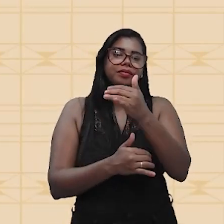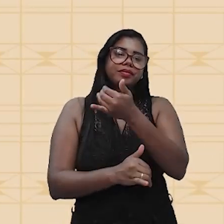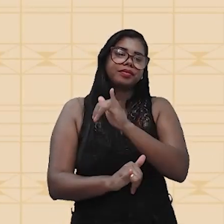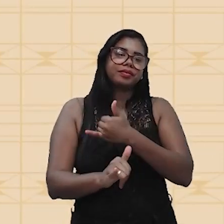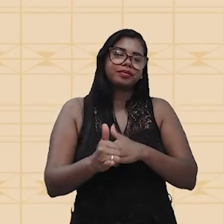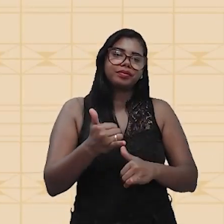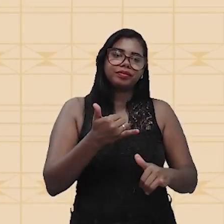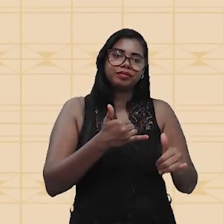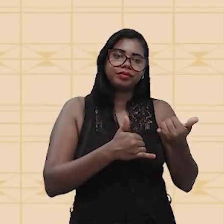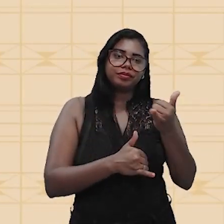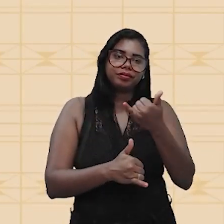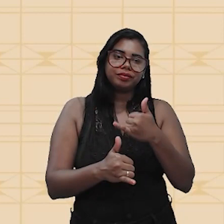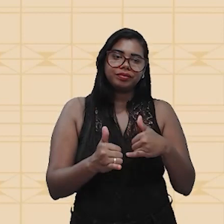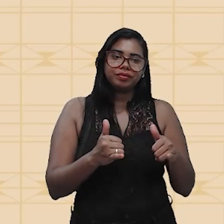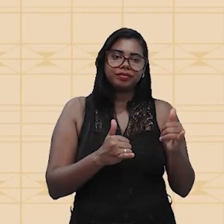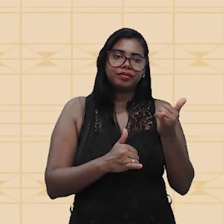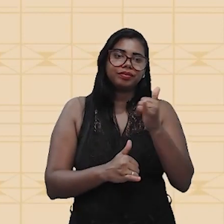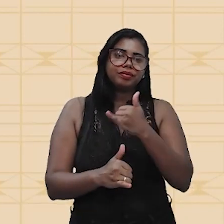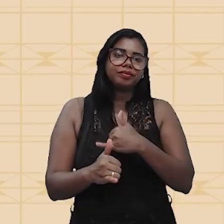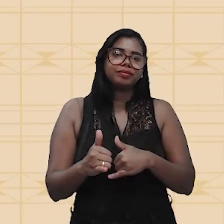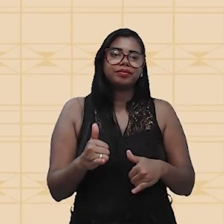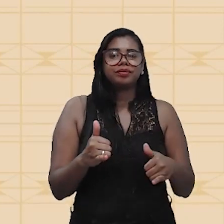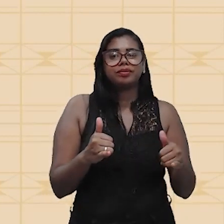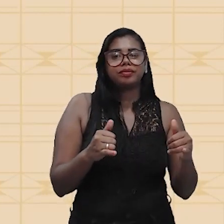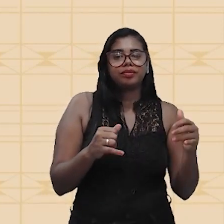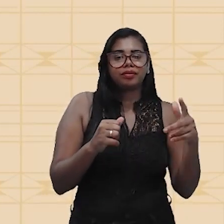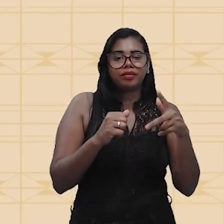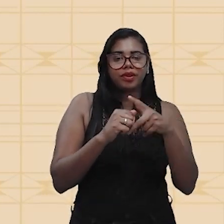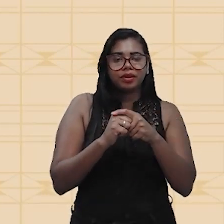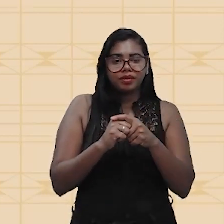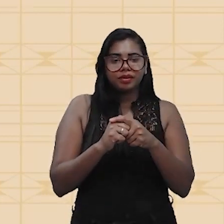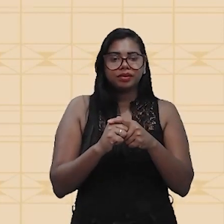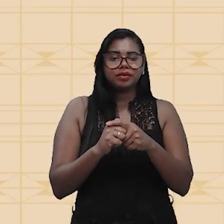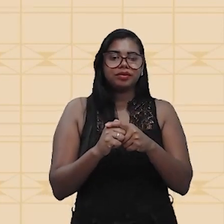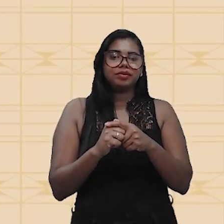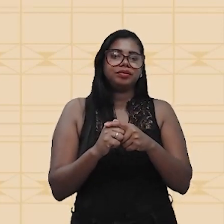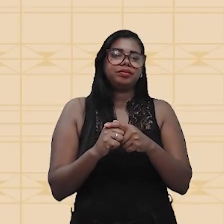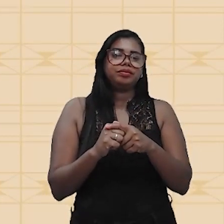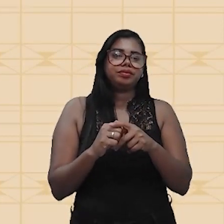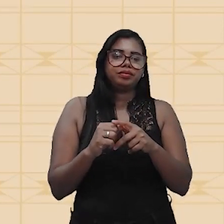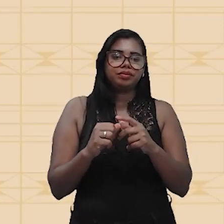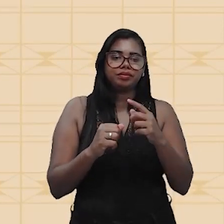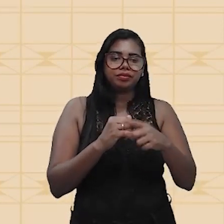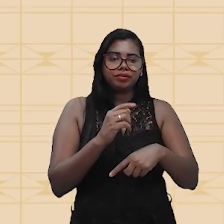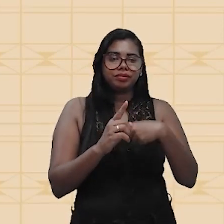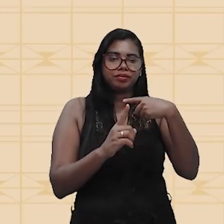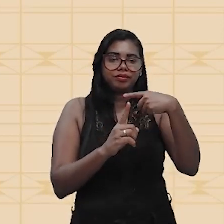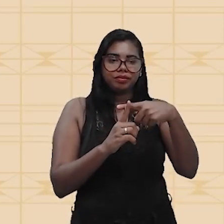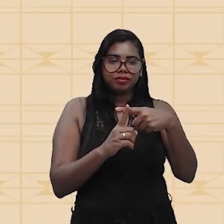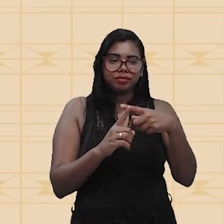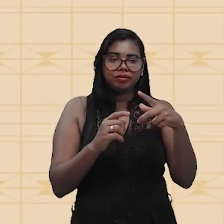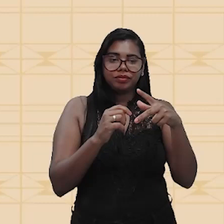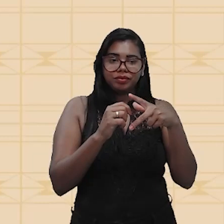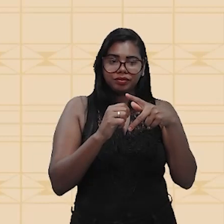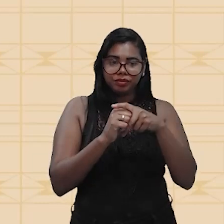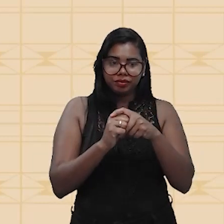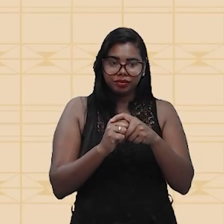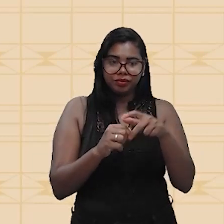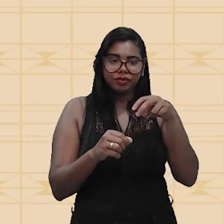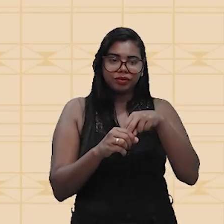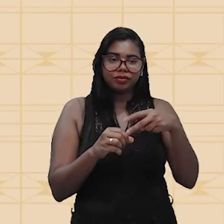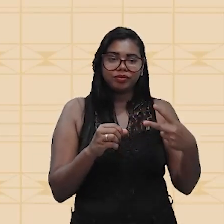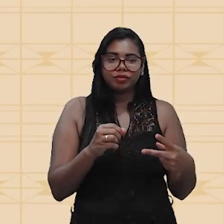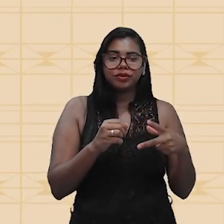analogia a prótons, a cargas positivas. É importante lembrar que os prótons não saem do núcleo do átomo, mas é